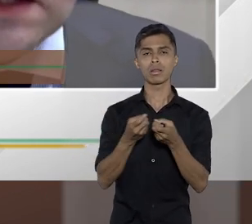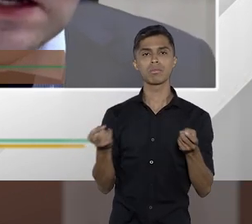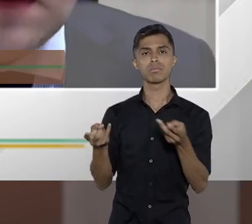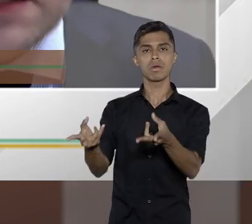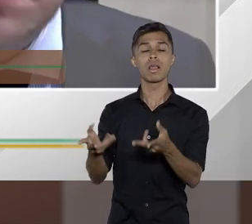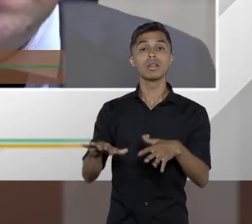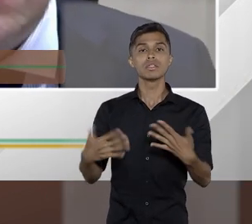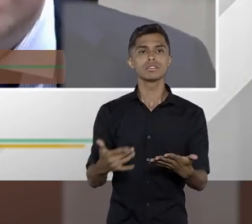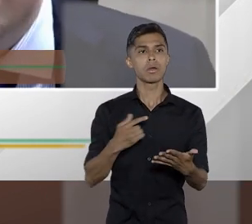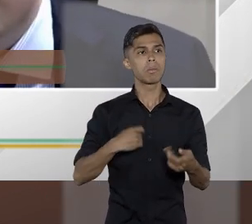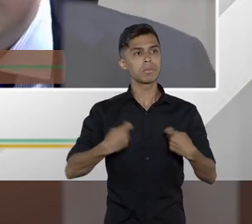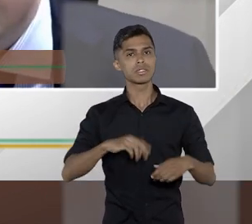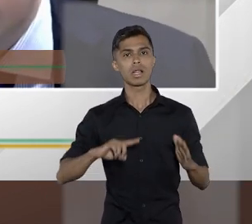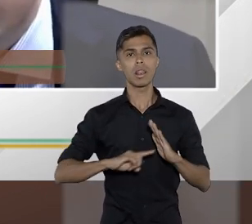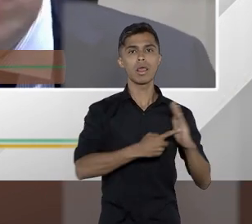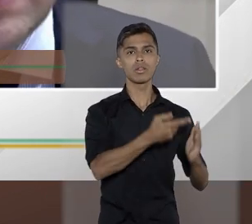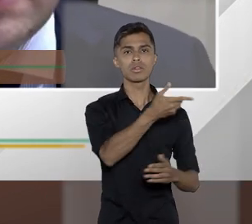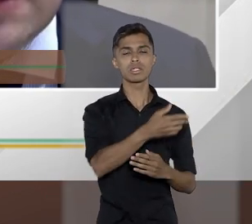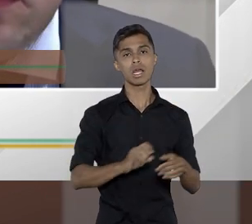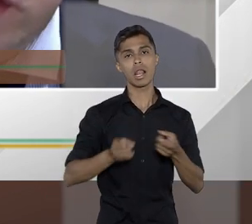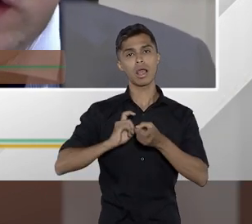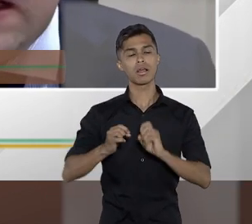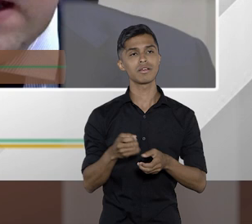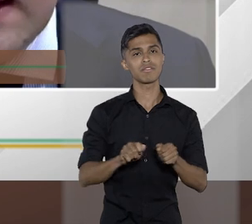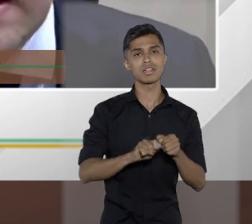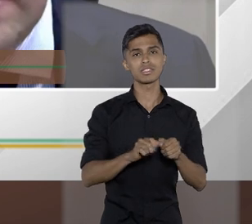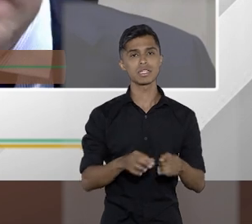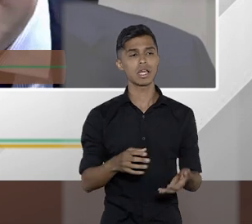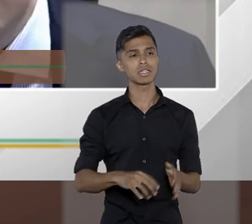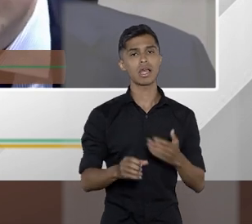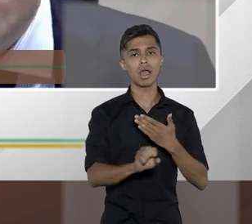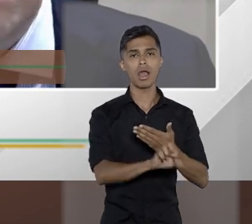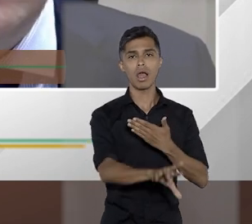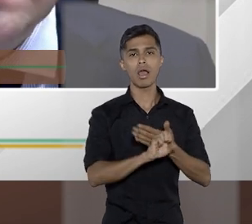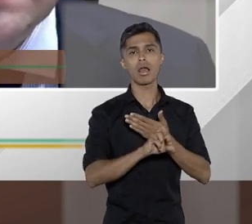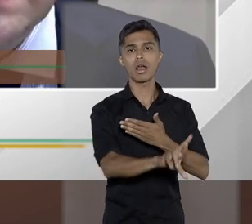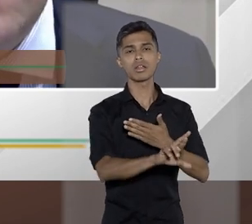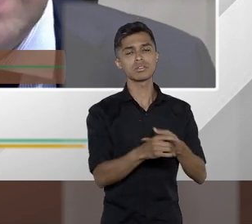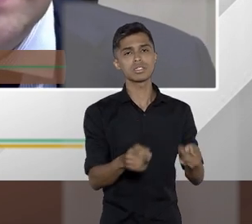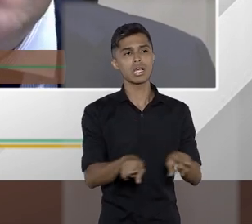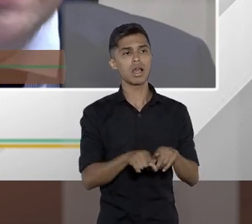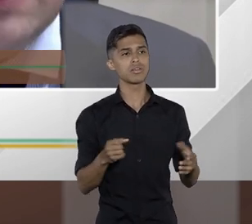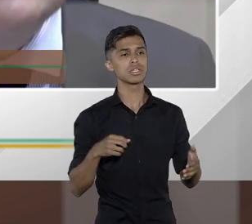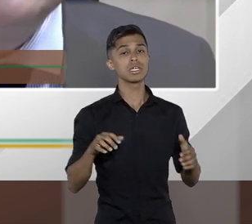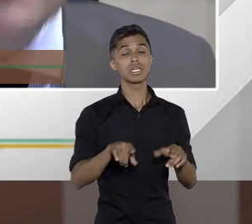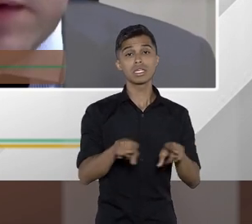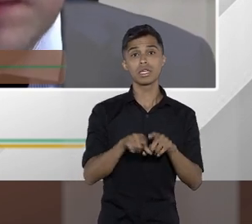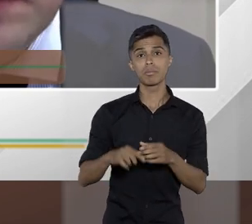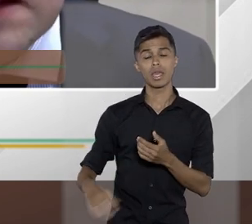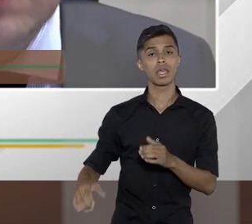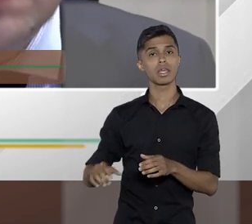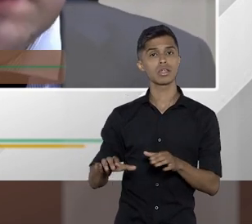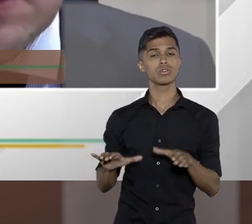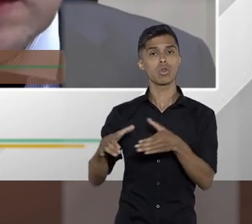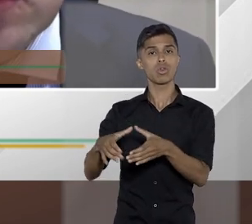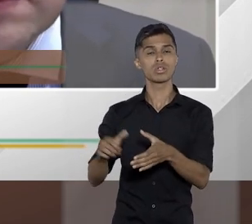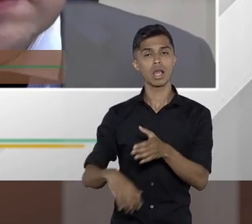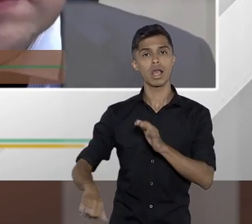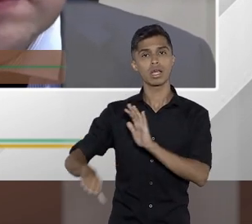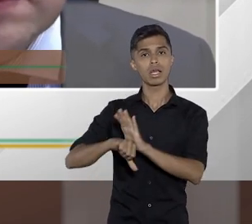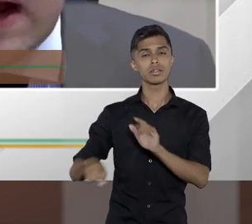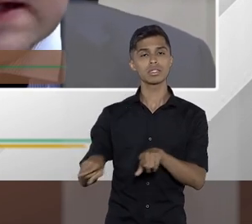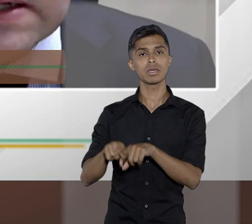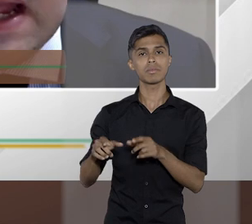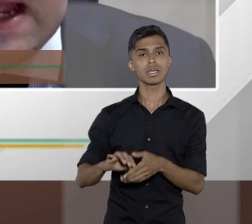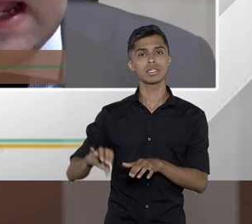fazer essa denúncia na esfera de iniciativa, através da corredoria, ouvidoria e também tomar providência na esfera criminal e cível, inclusive com